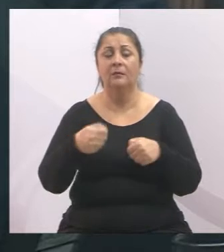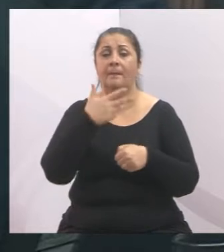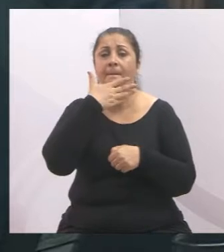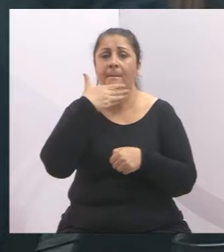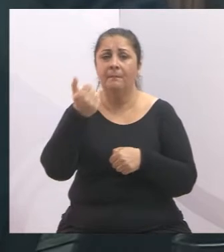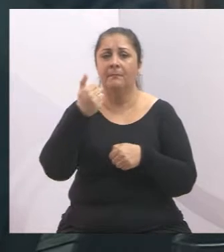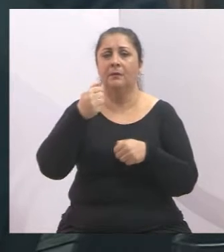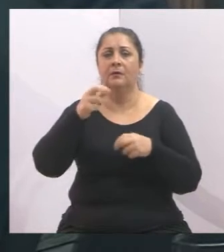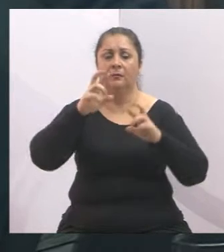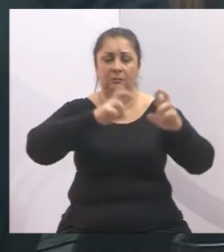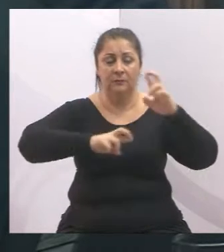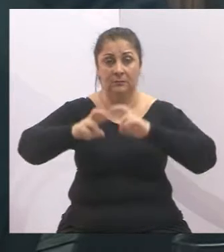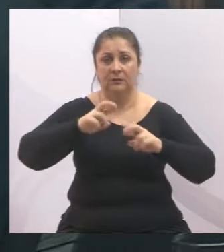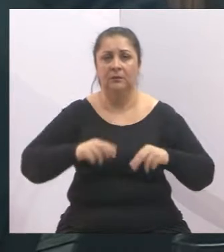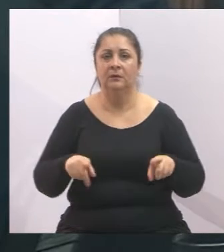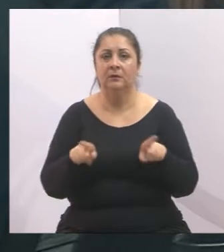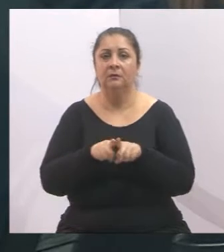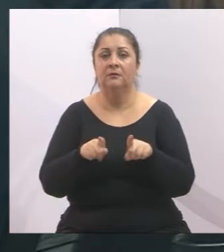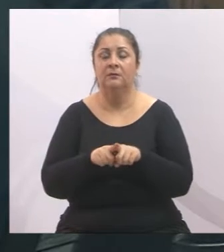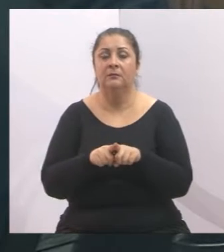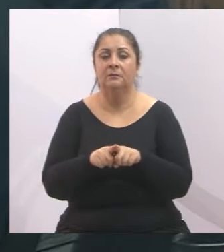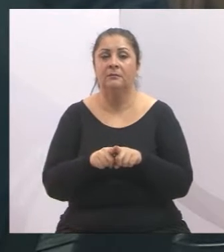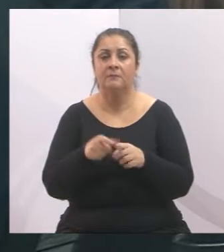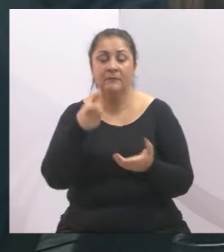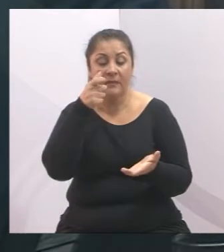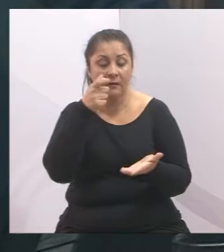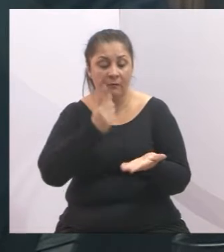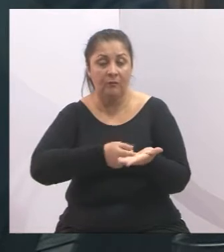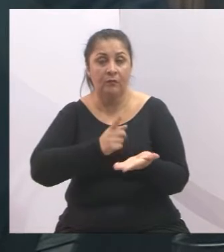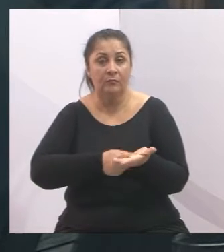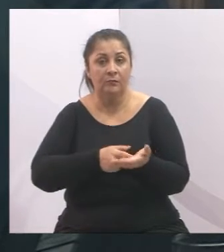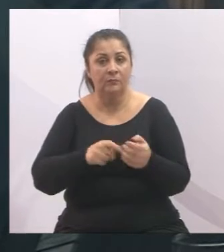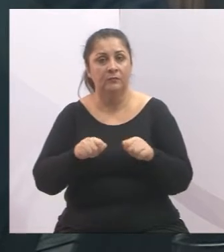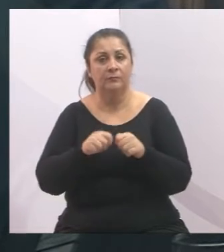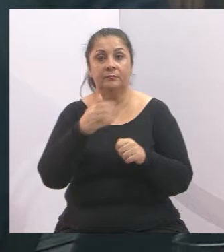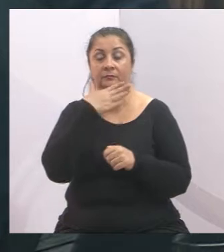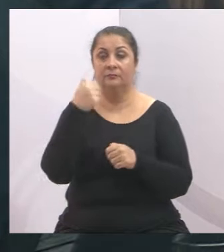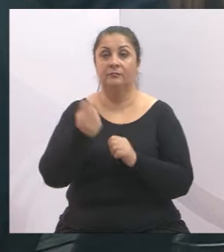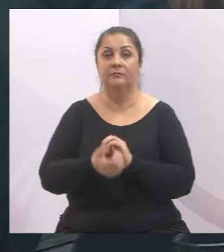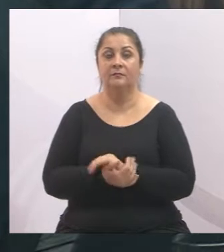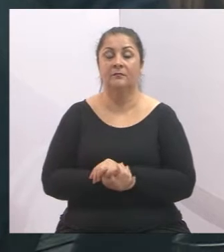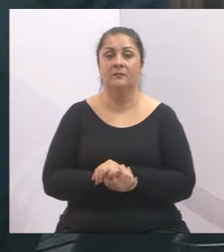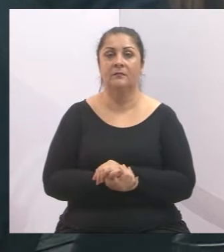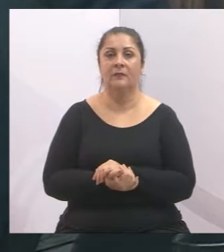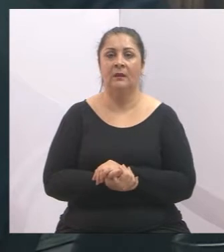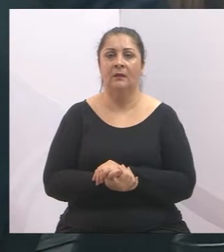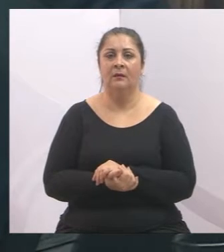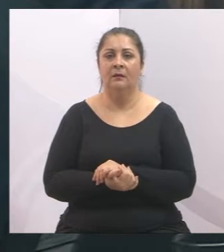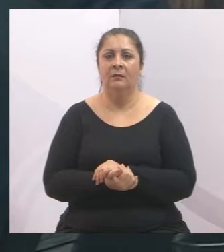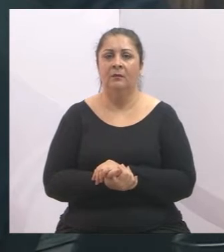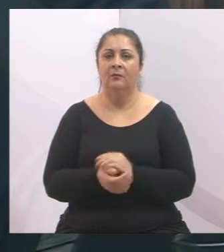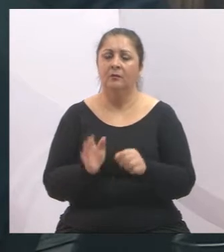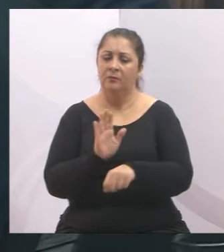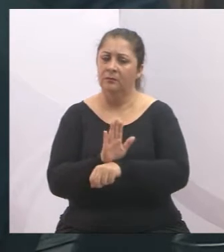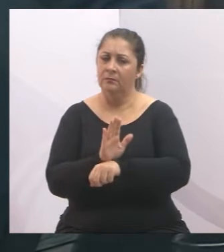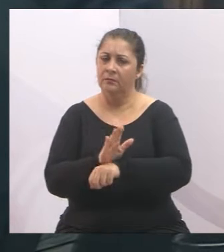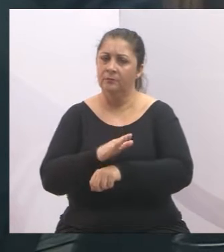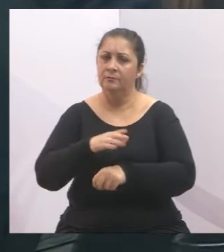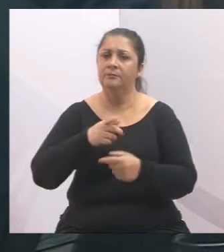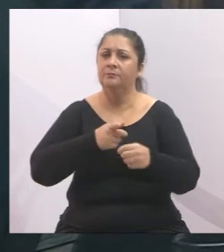tempo a gente repactuar alguns pontos do contrato para que, de fato, ele possa atender o município. E